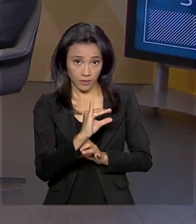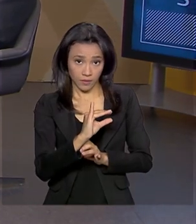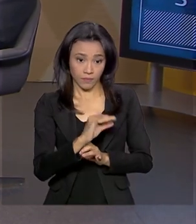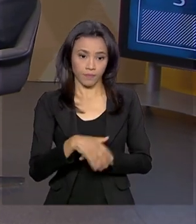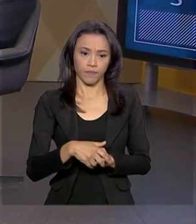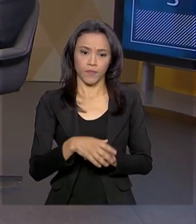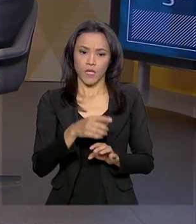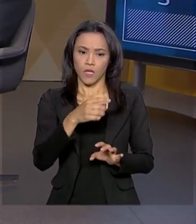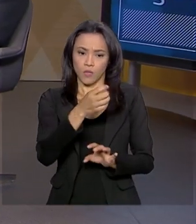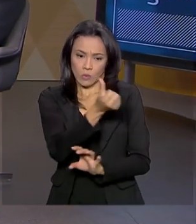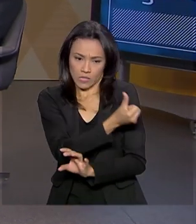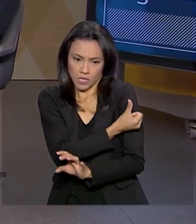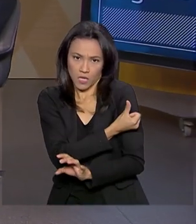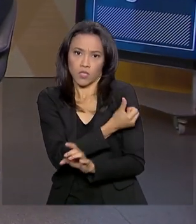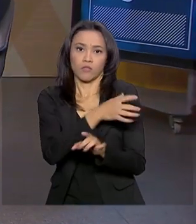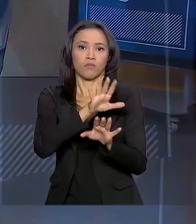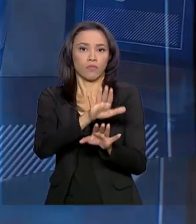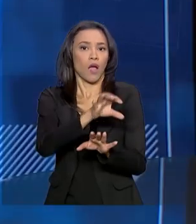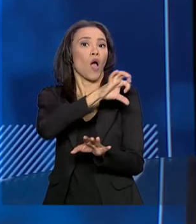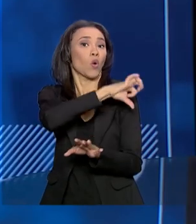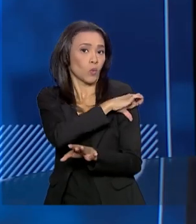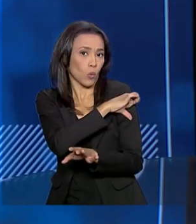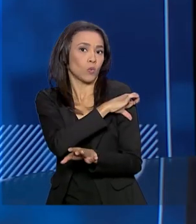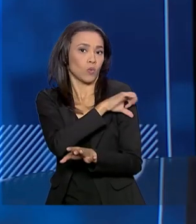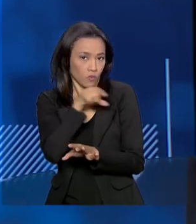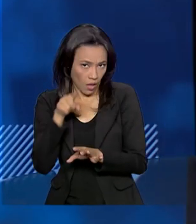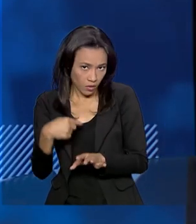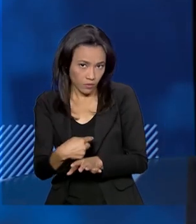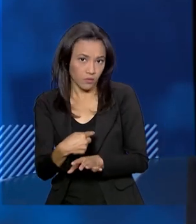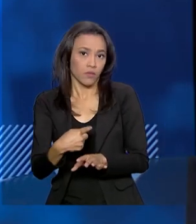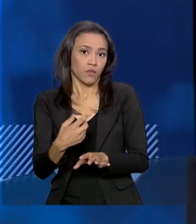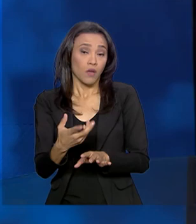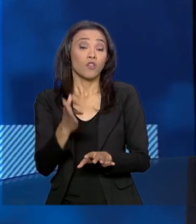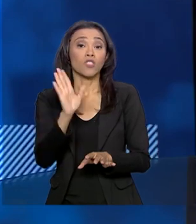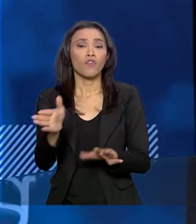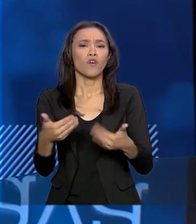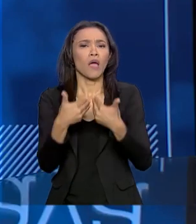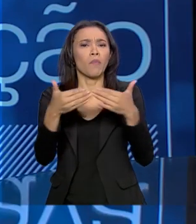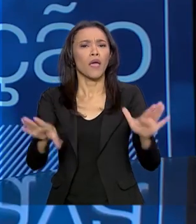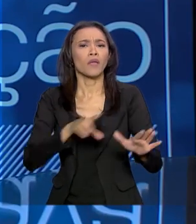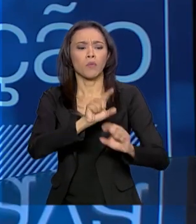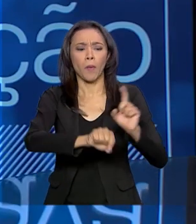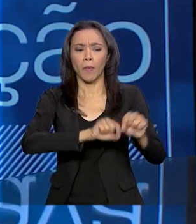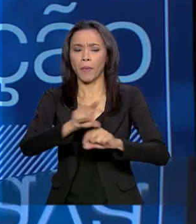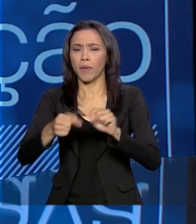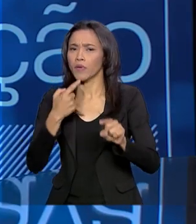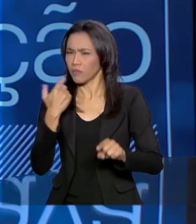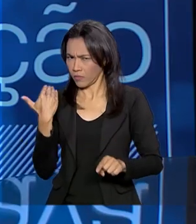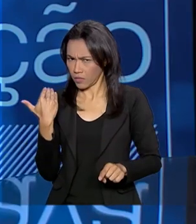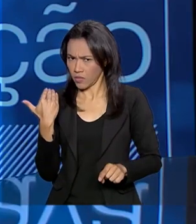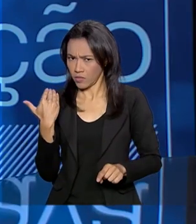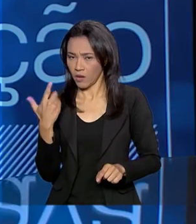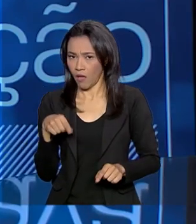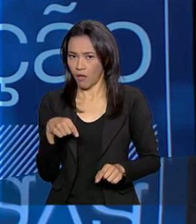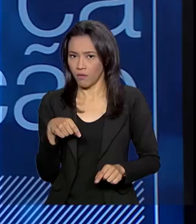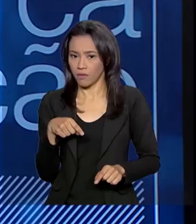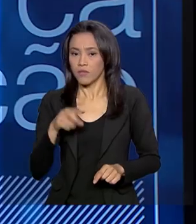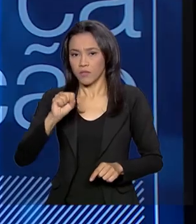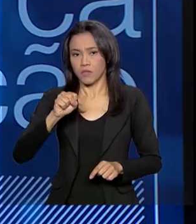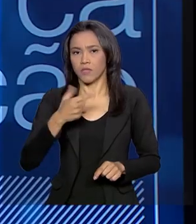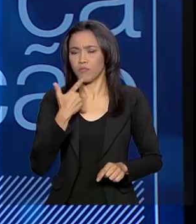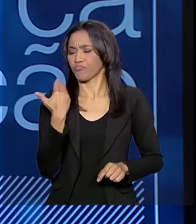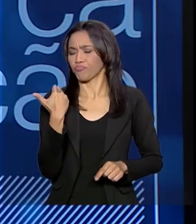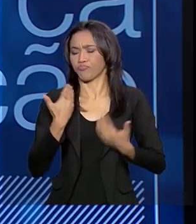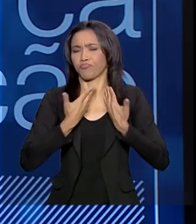sexto ao nono ano, que é o segundo ciclo do ensino fundamental, foi aberto um processo seletivo que é recente, não é isso? Ele acabou de ser